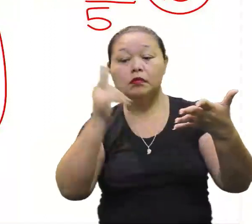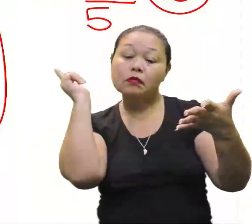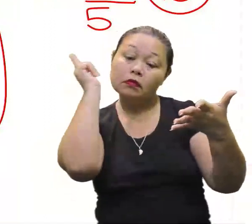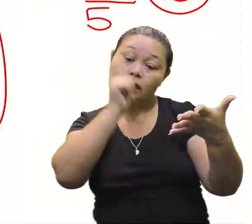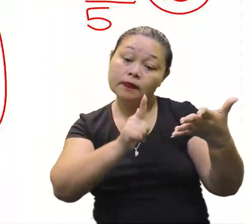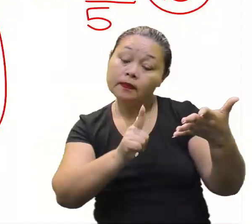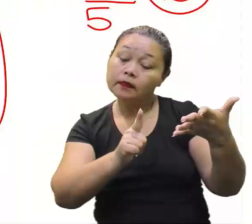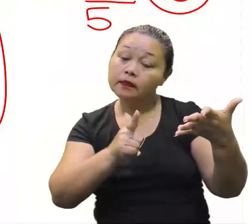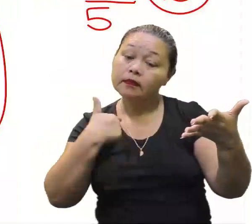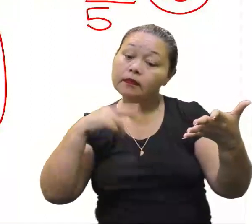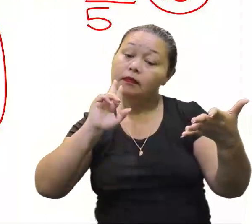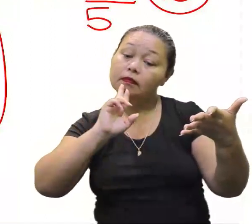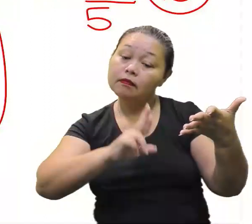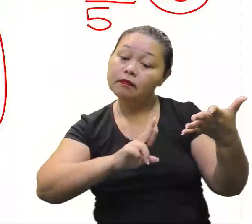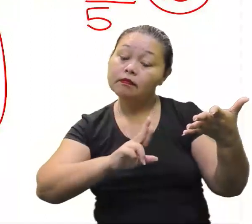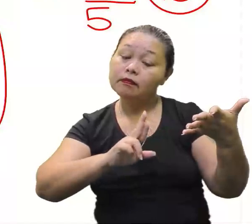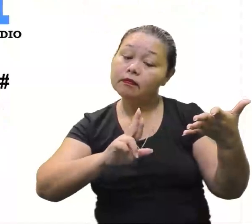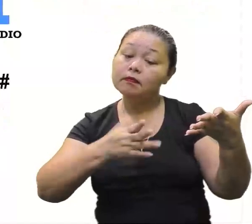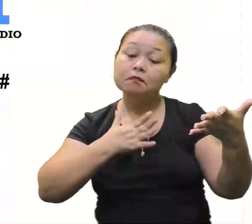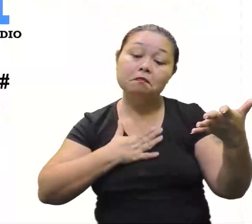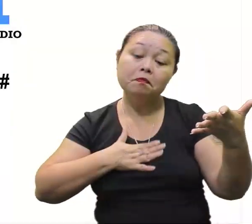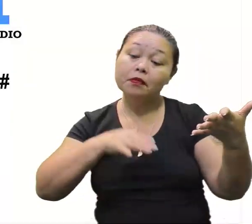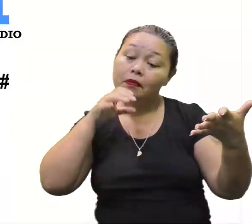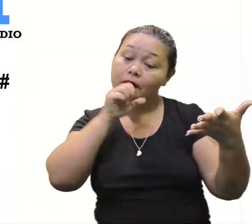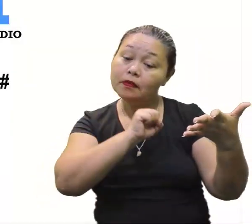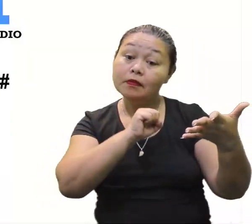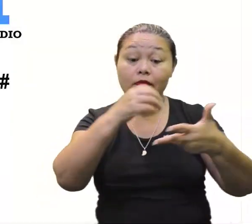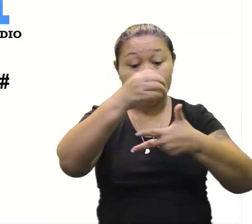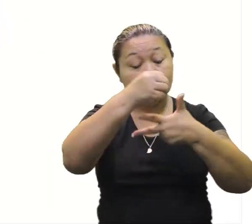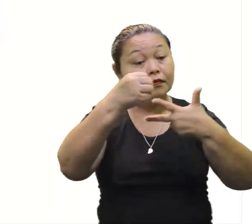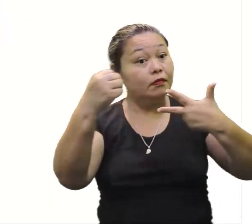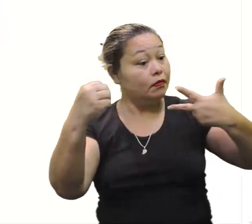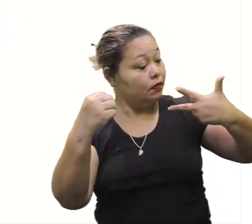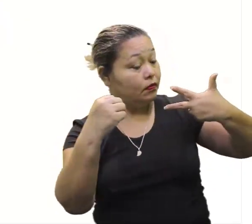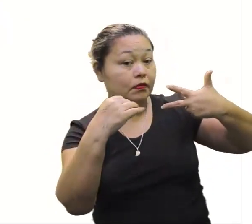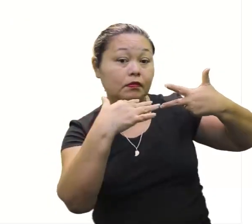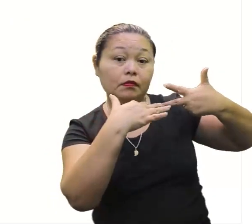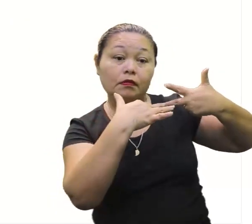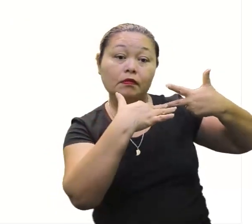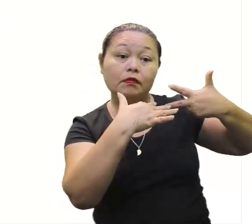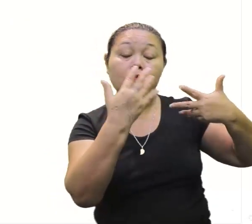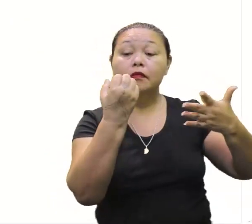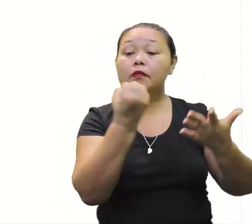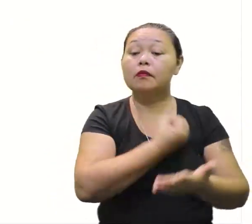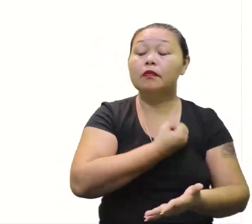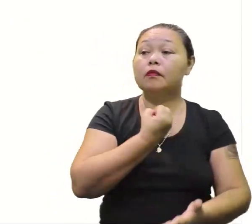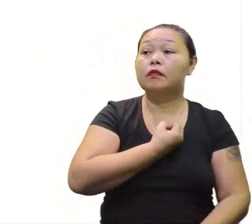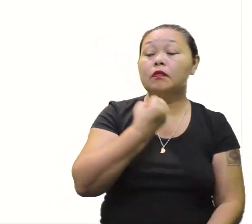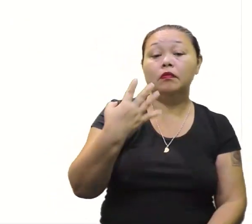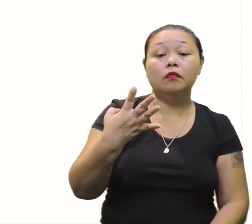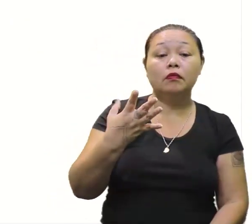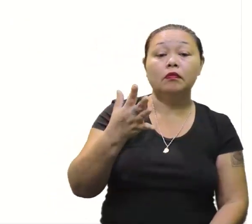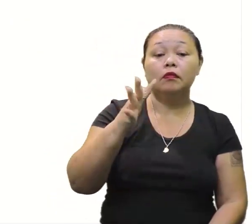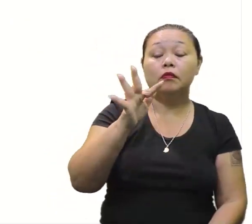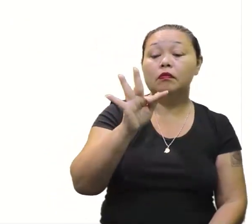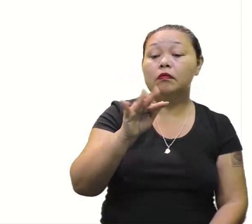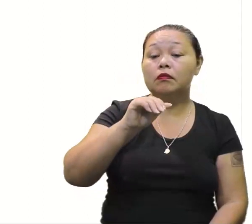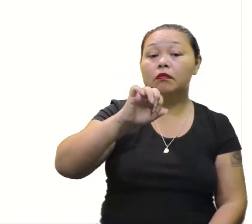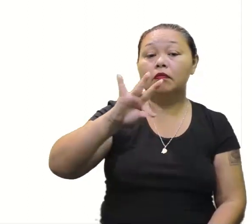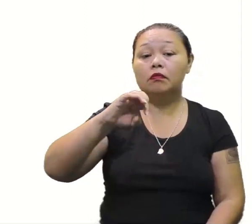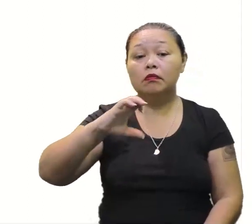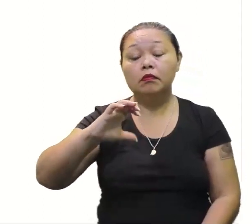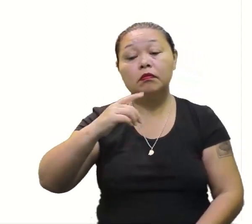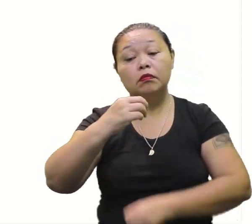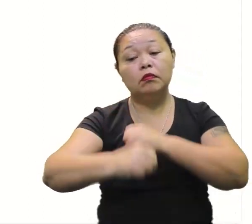consegue as respostas aí de maneira tranquila. Se liga no Enem, vamos lá para a questão de número 4, Fáetec de 2015,